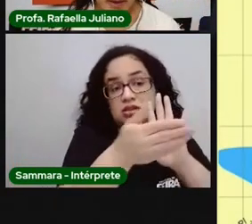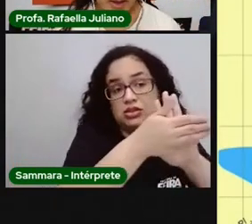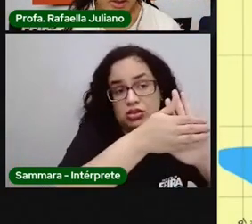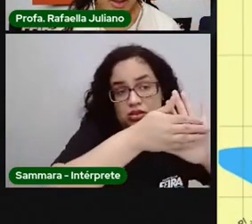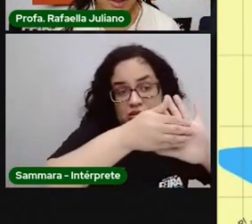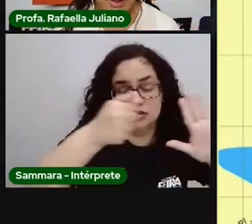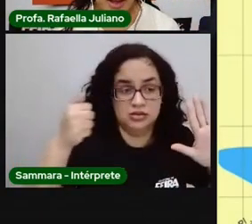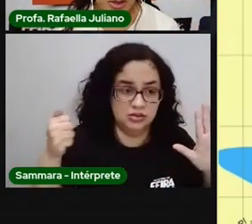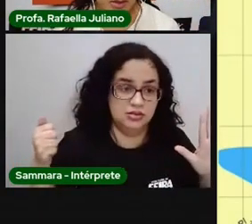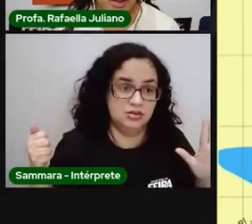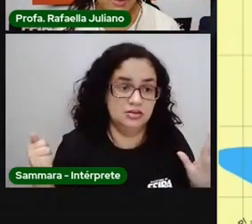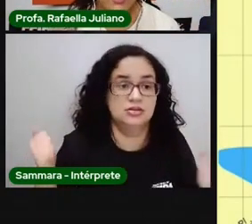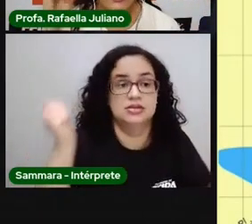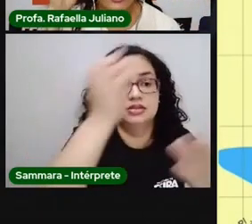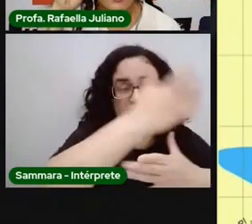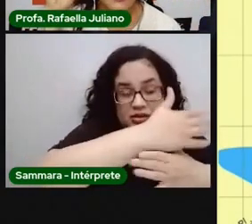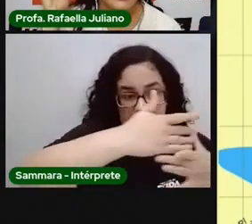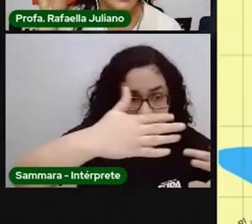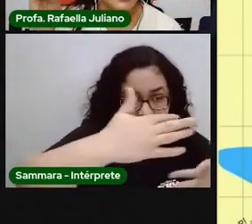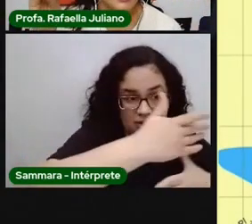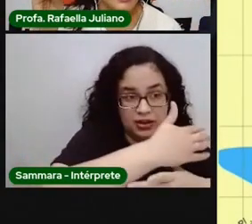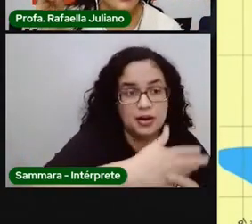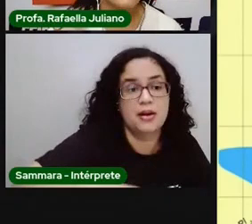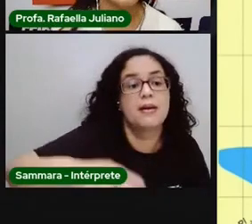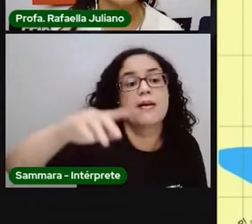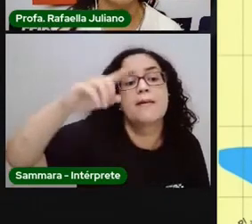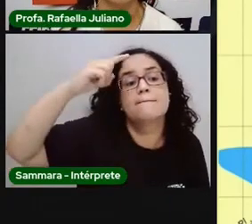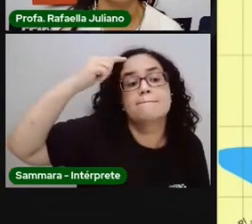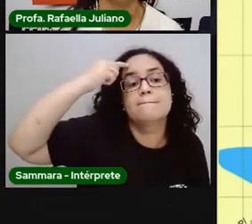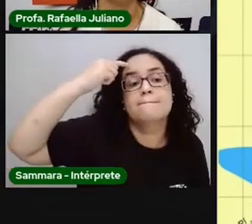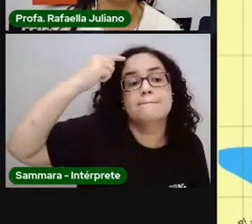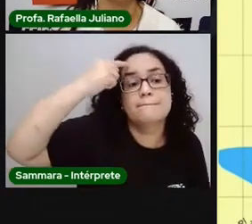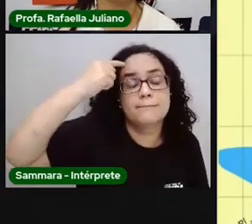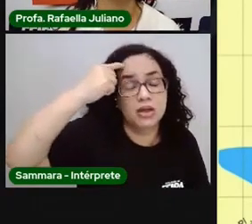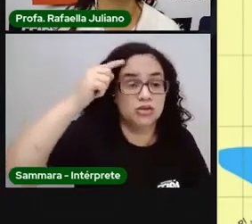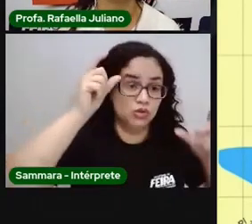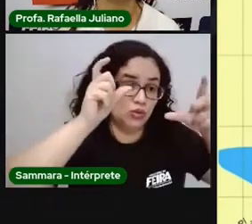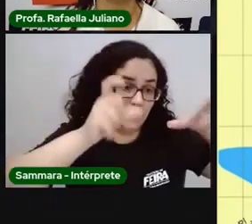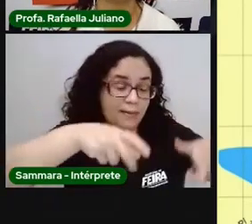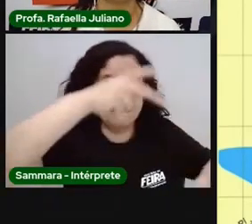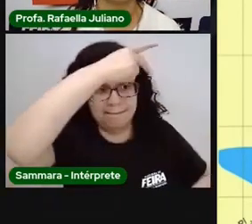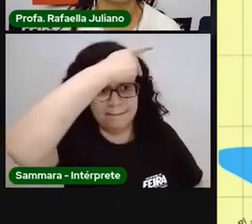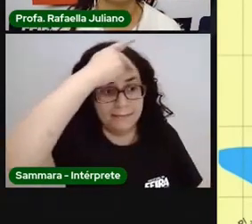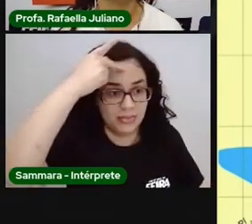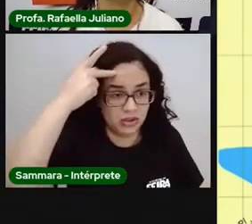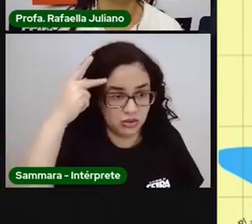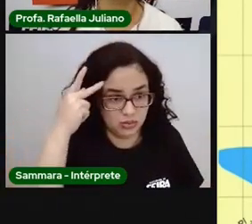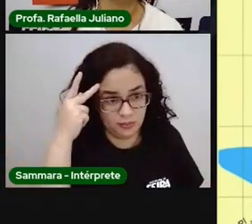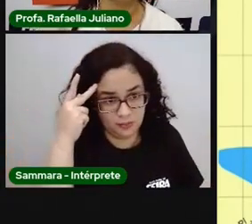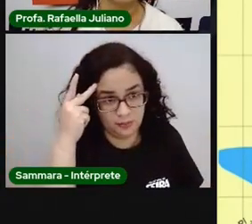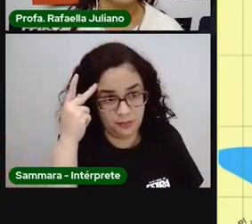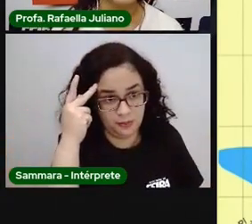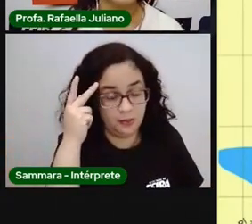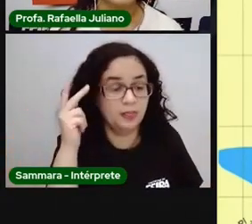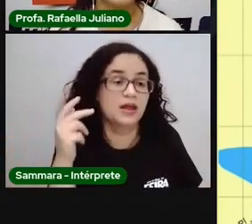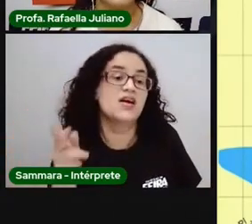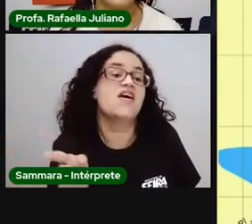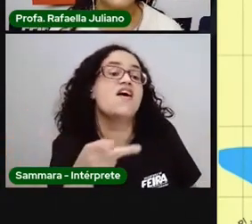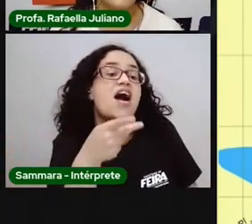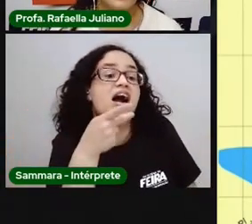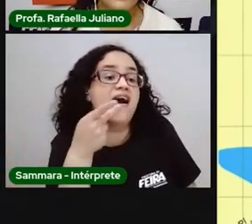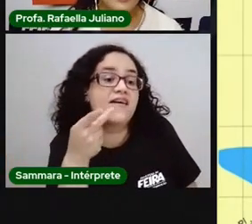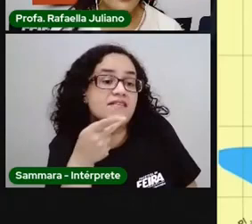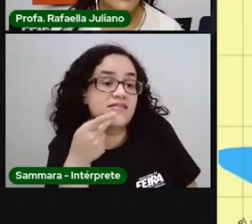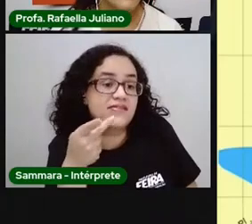grande parte da cidade, não é isso? Já pensa naquela localização em que a pessoa está nos dando. E aí, quando ela fala pra gente